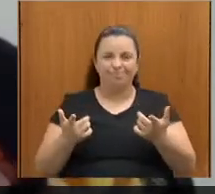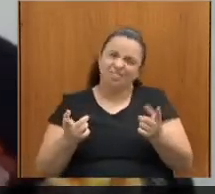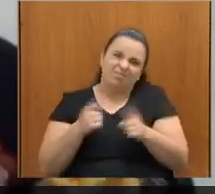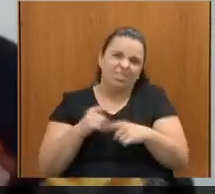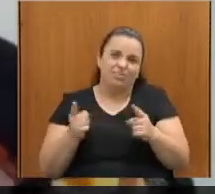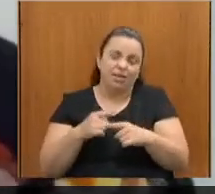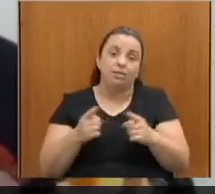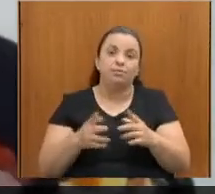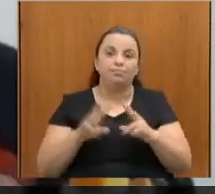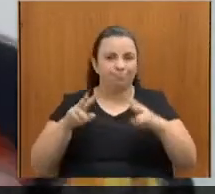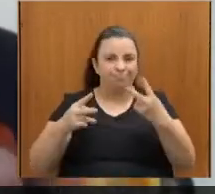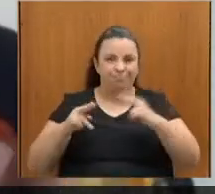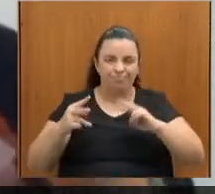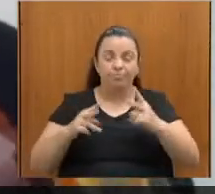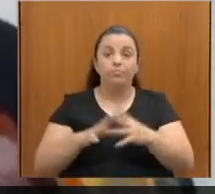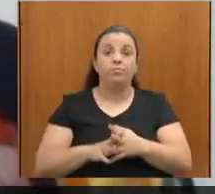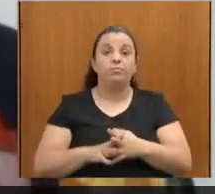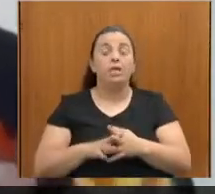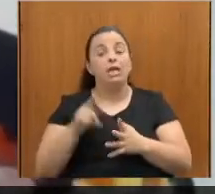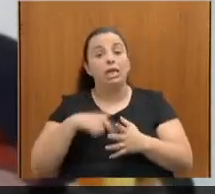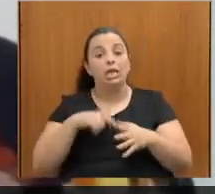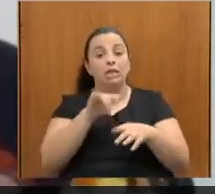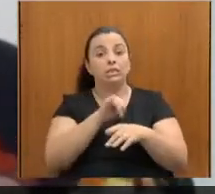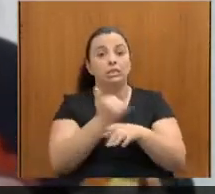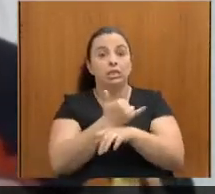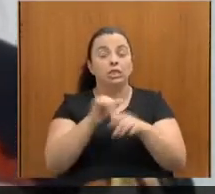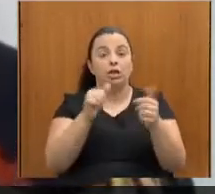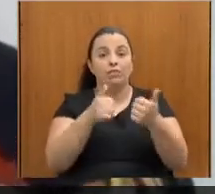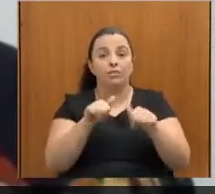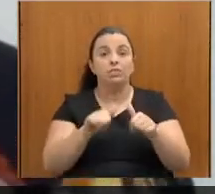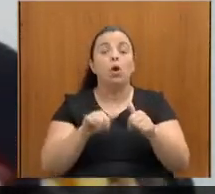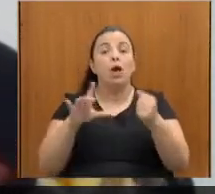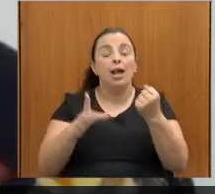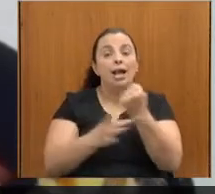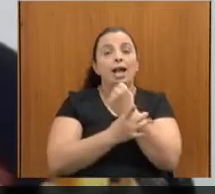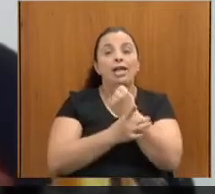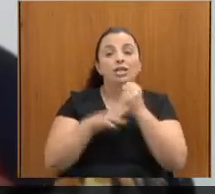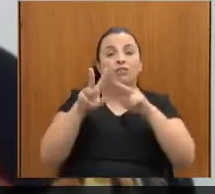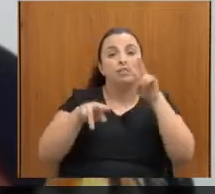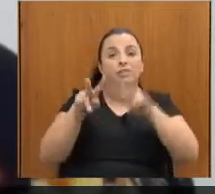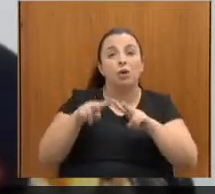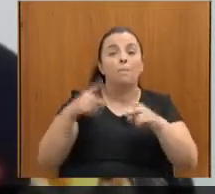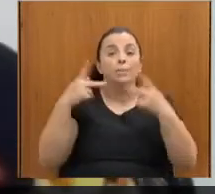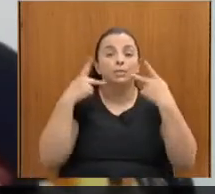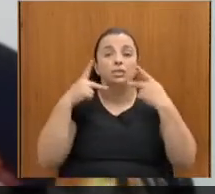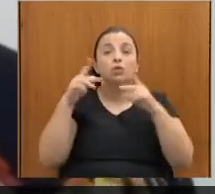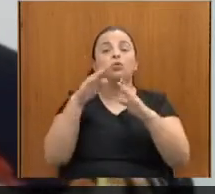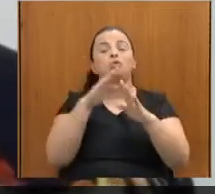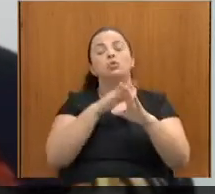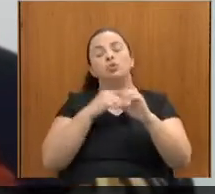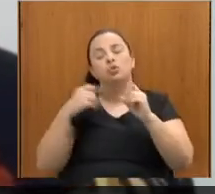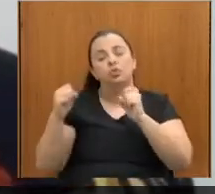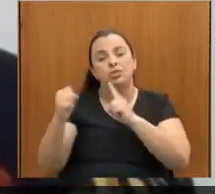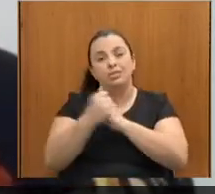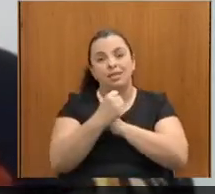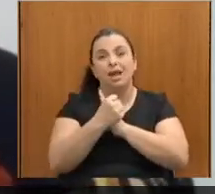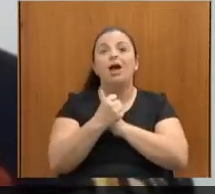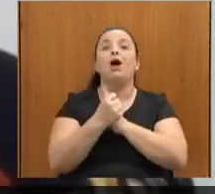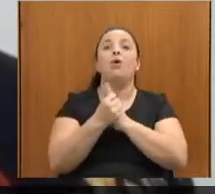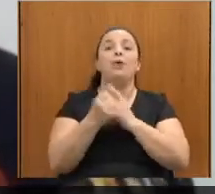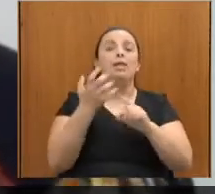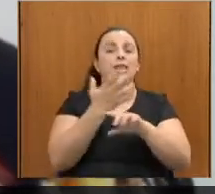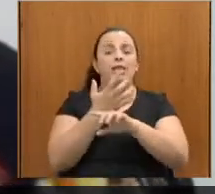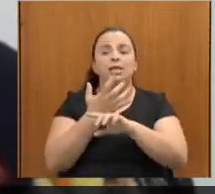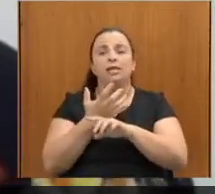validado com esse olhar que garante a questão de ser biopsicossocial, multiprofissional, interdisciplinar, como a LB